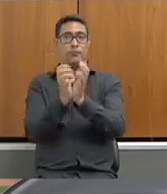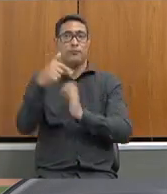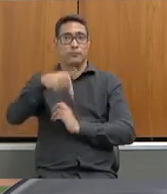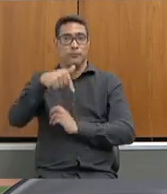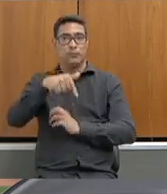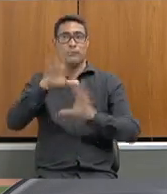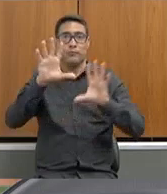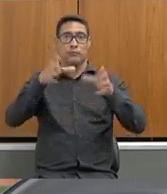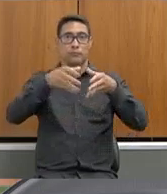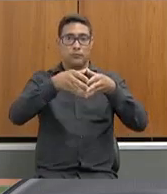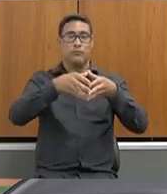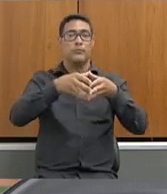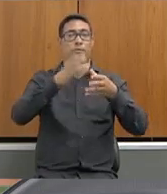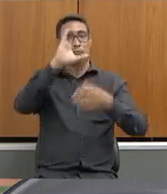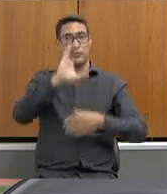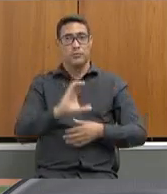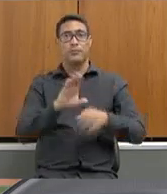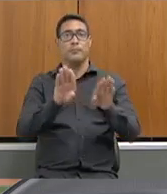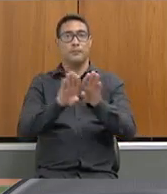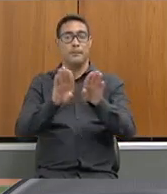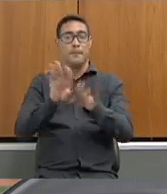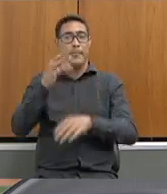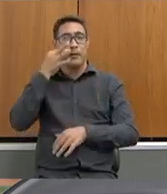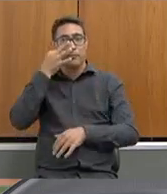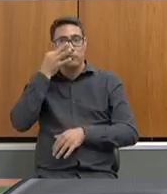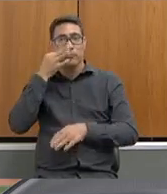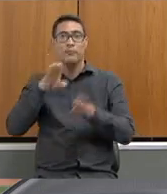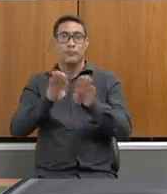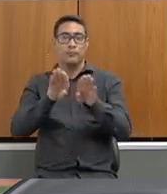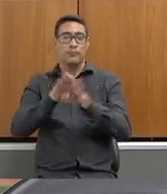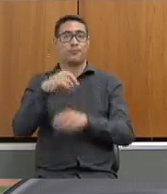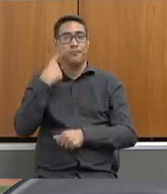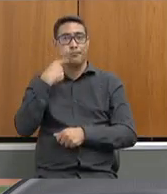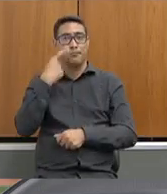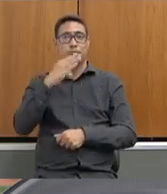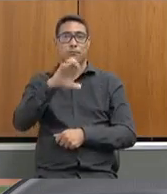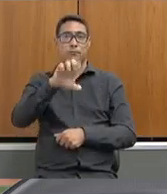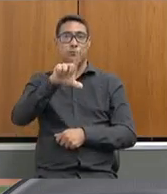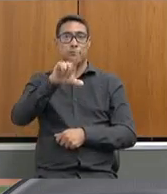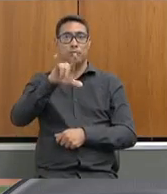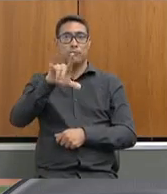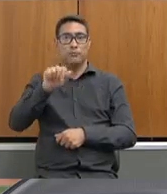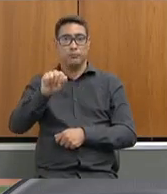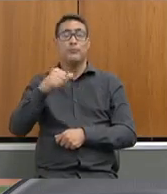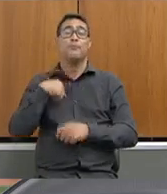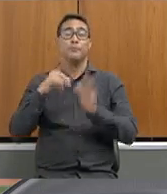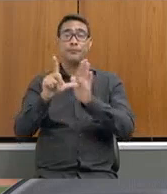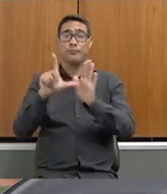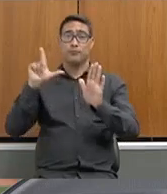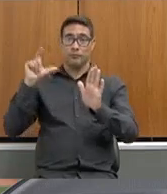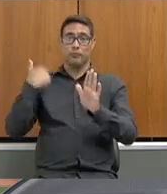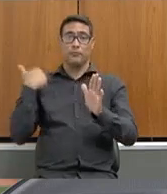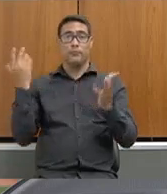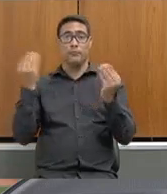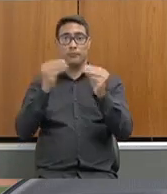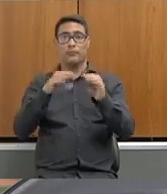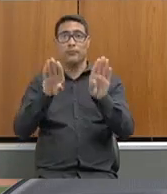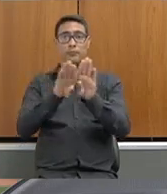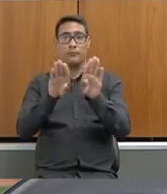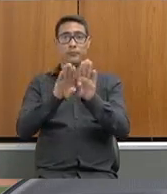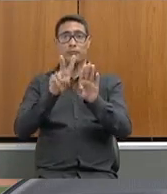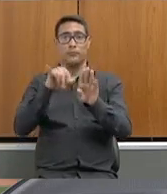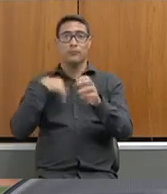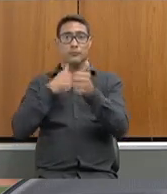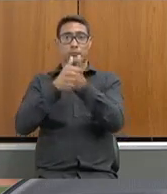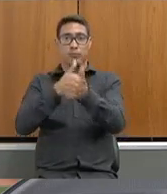e presencialmente conosco também, deputada Celise Laviola. Antes de passar a registrar também, nós estamos aqui com